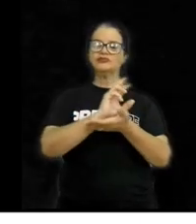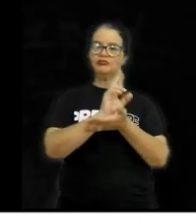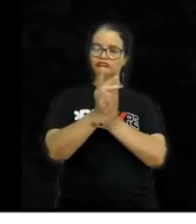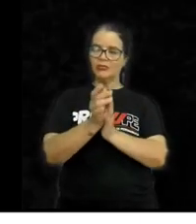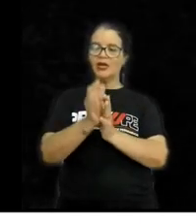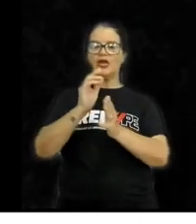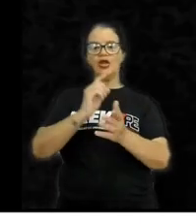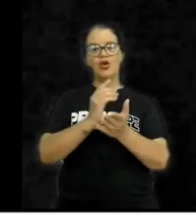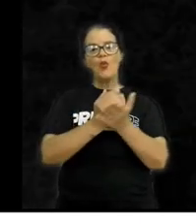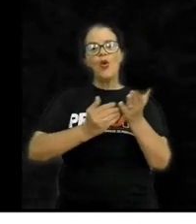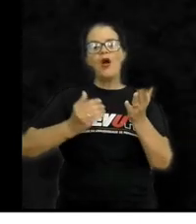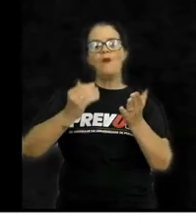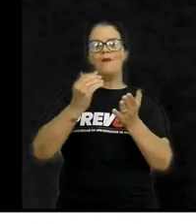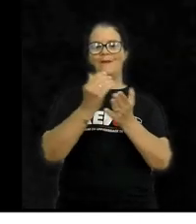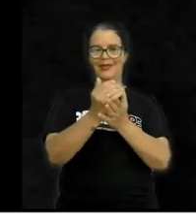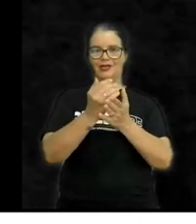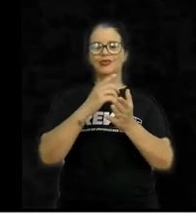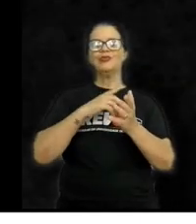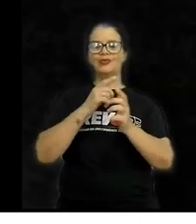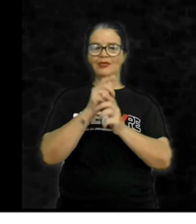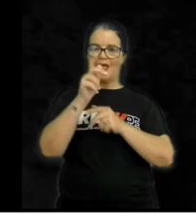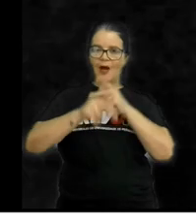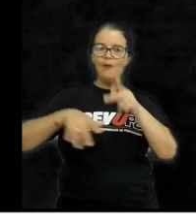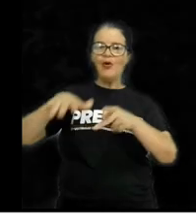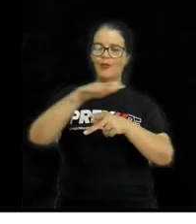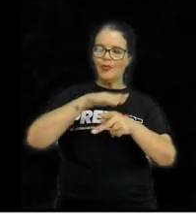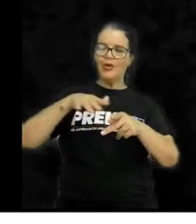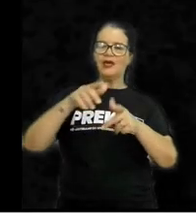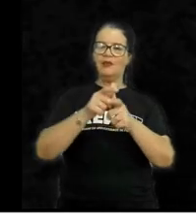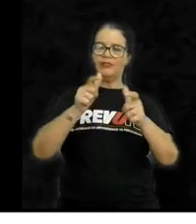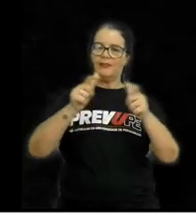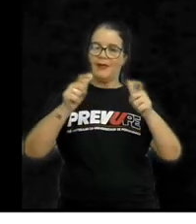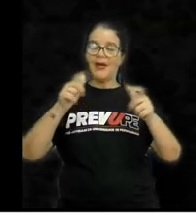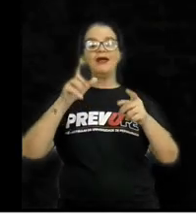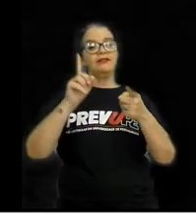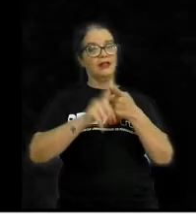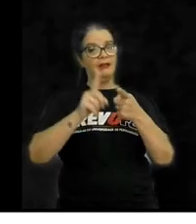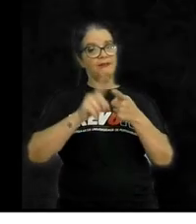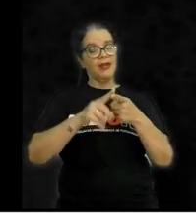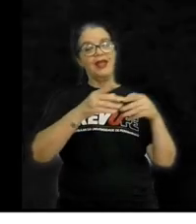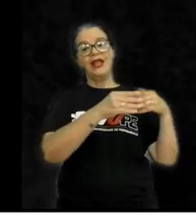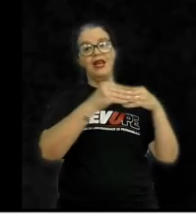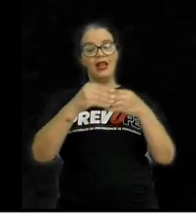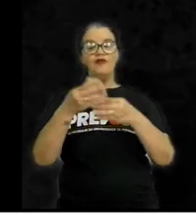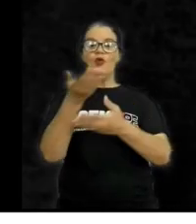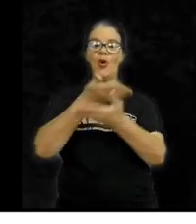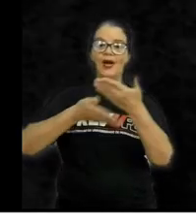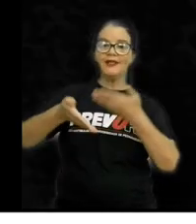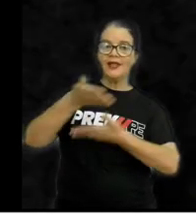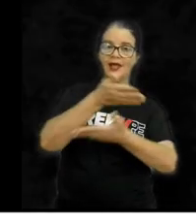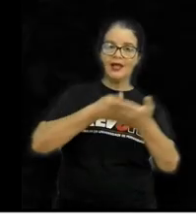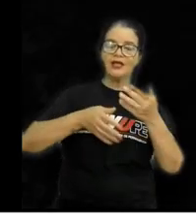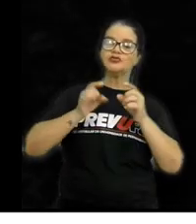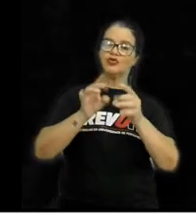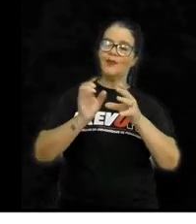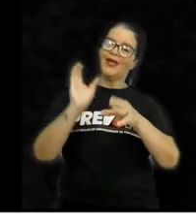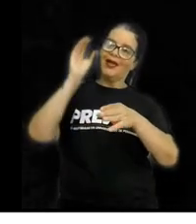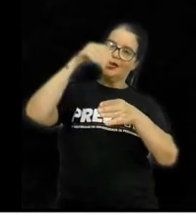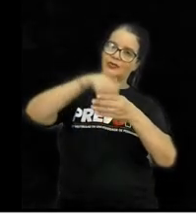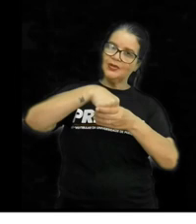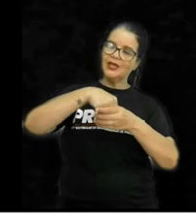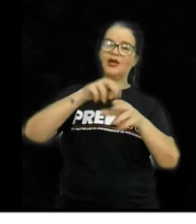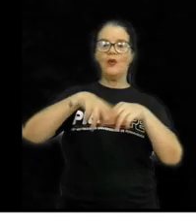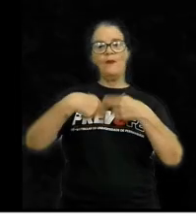aumento da população. Também levou a uma integração do mercado interno,